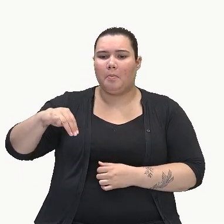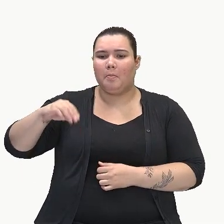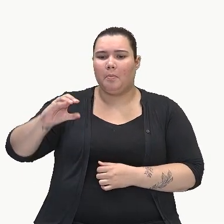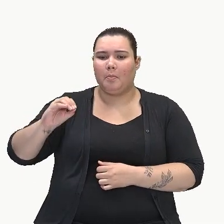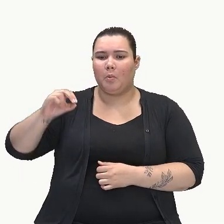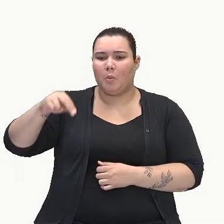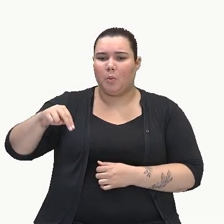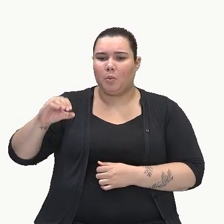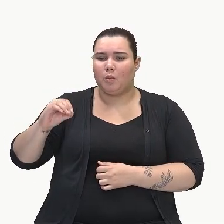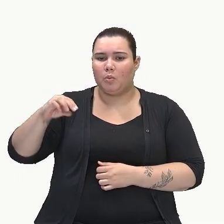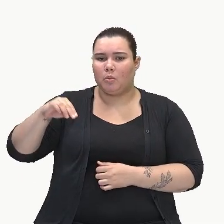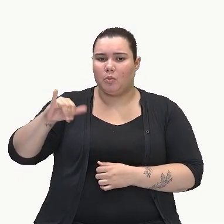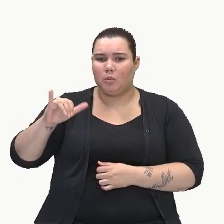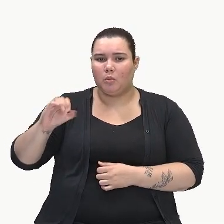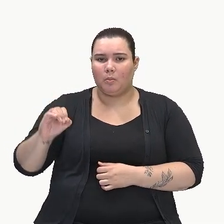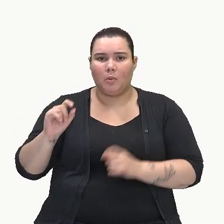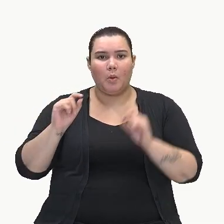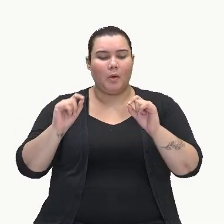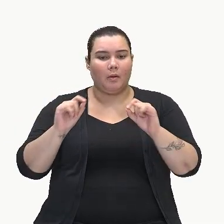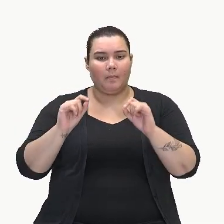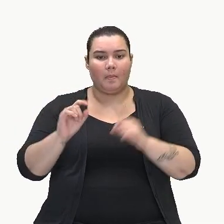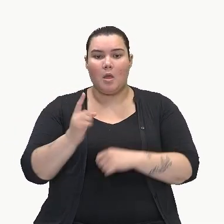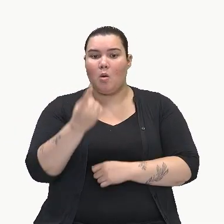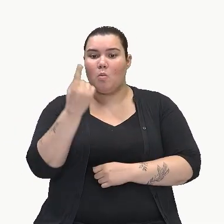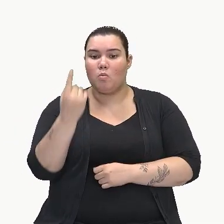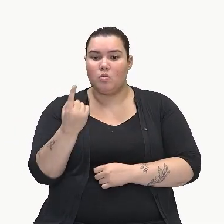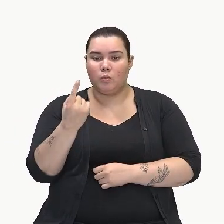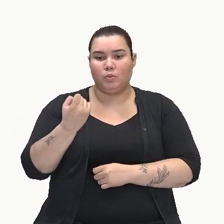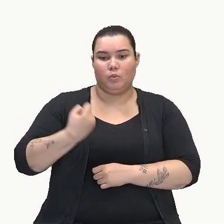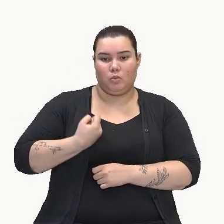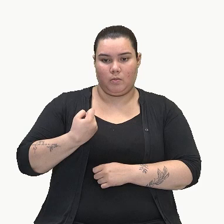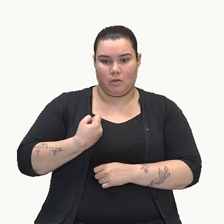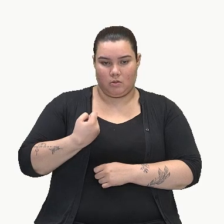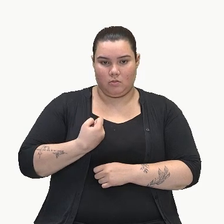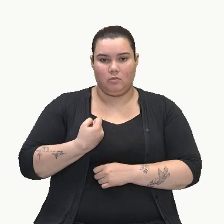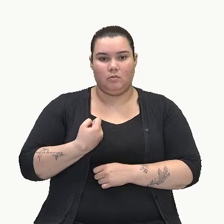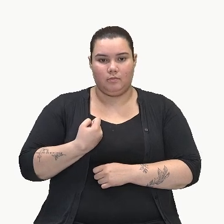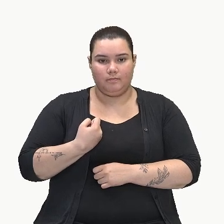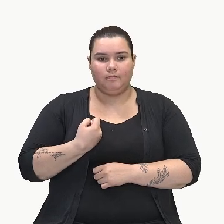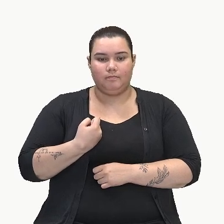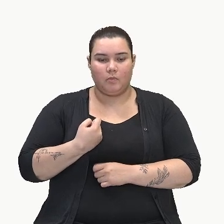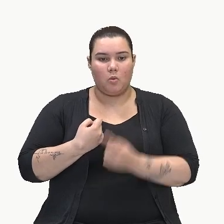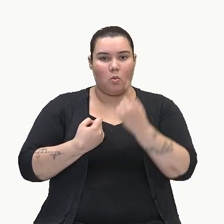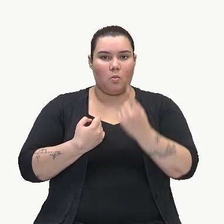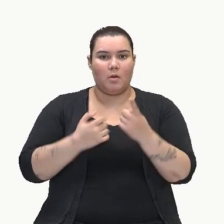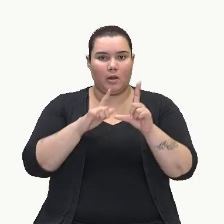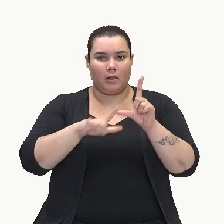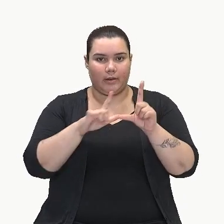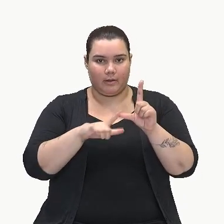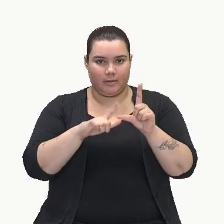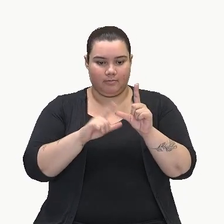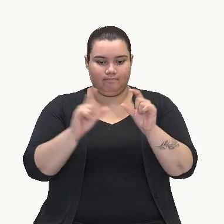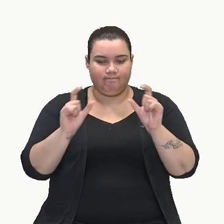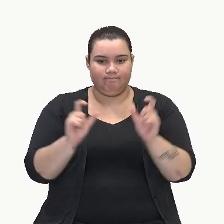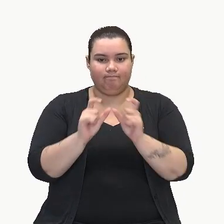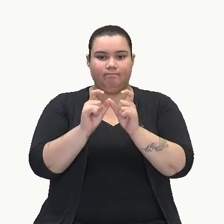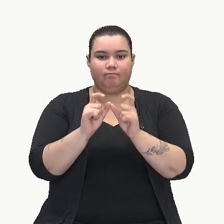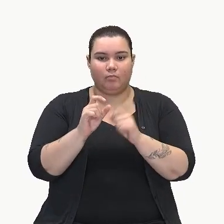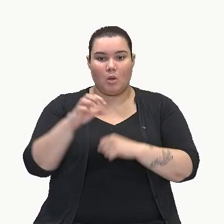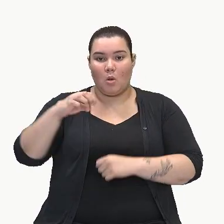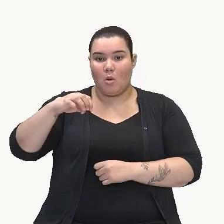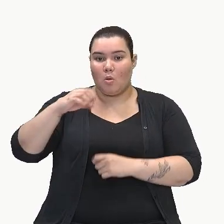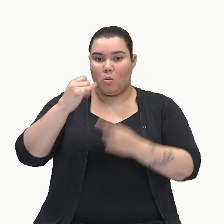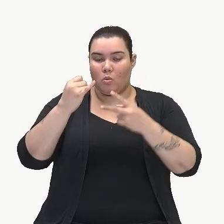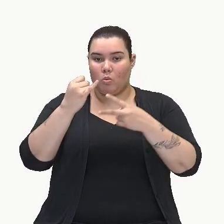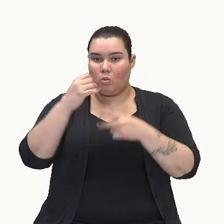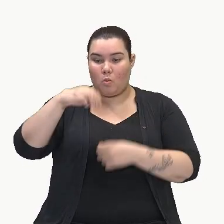é exatamente isso aqui, ó. Apenas um coeficiente e uma parte literal, tá bom? No monômio, nós não